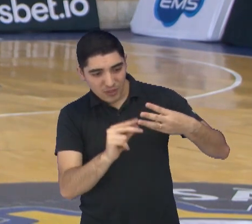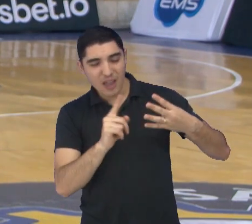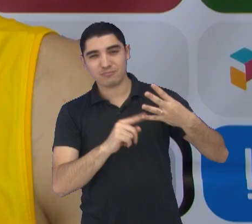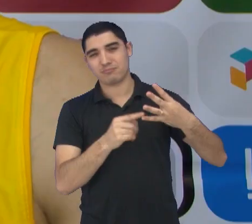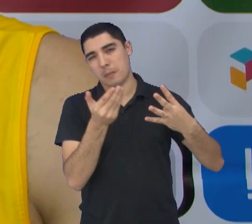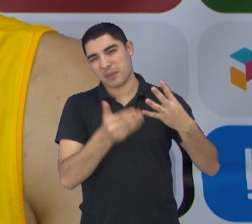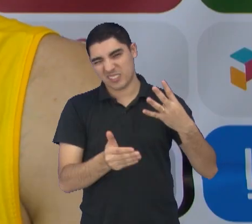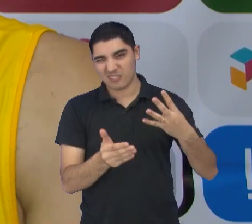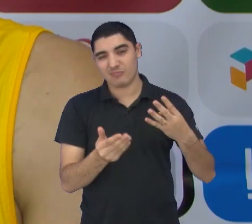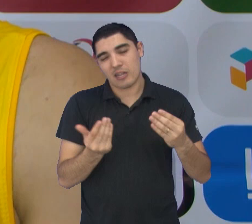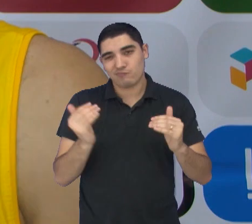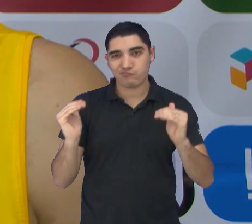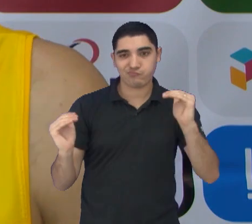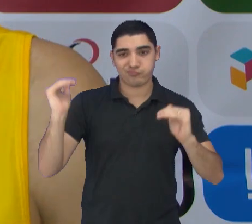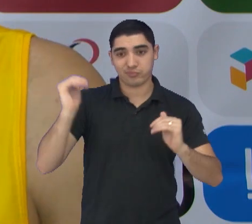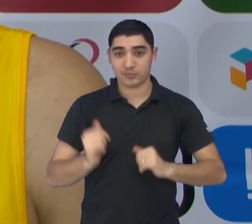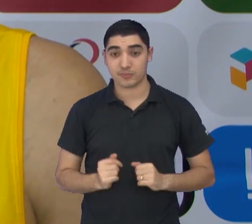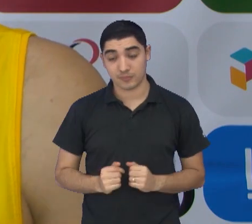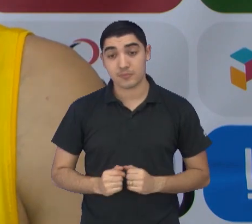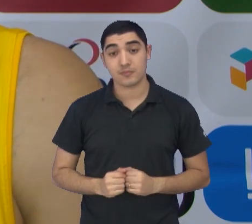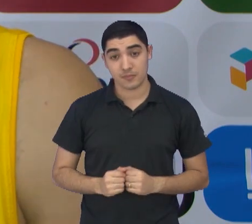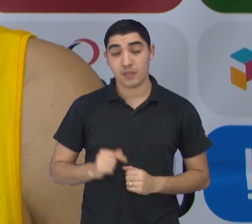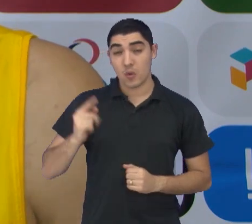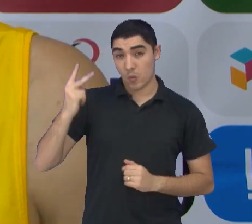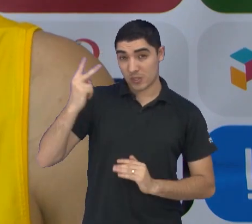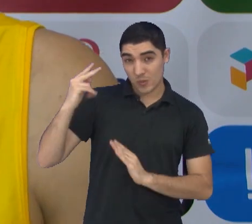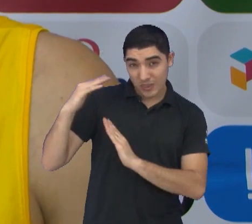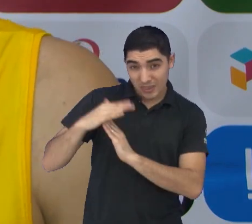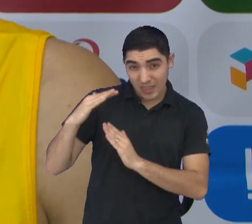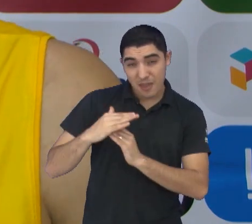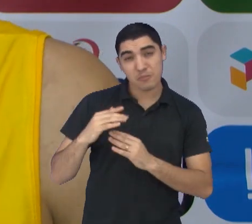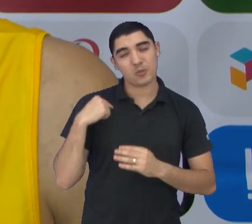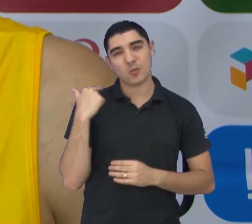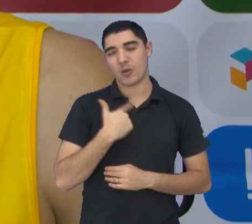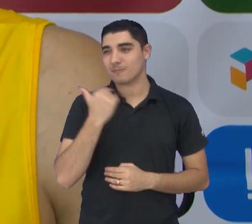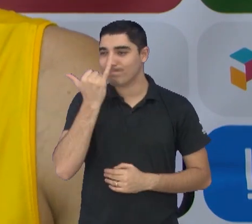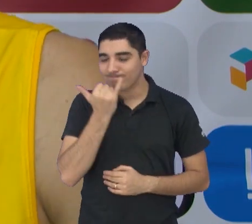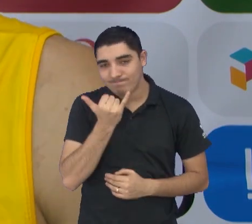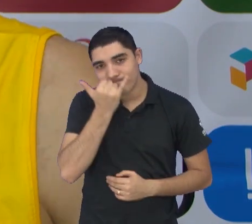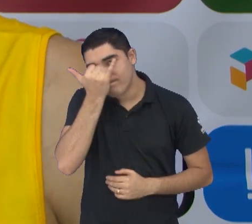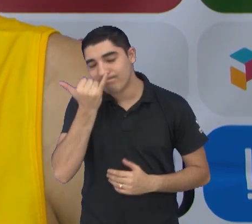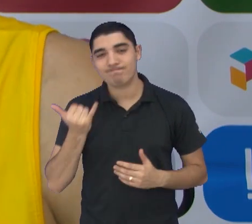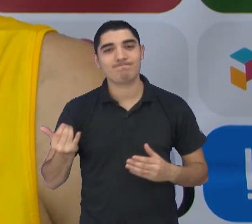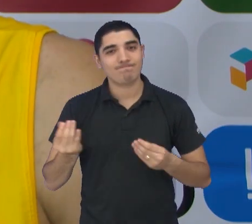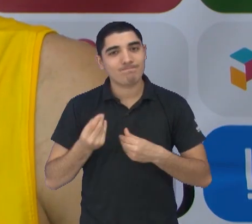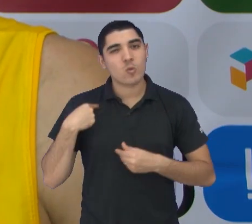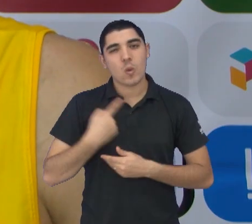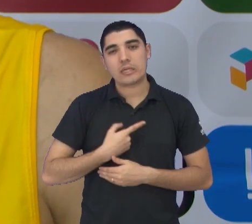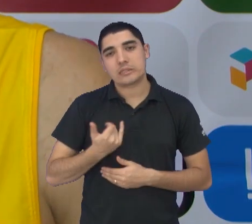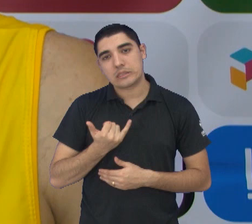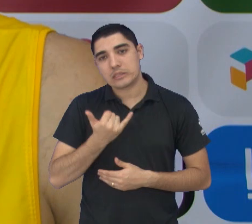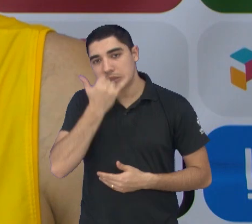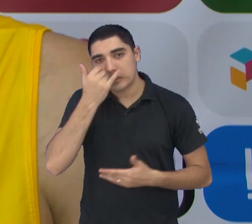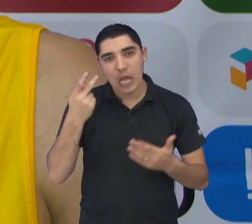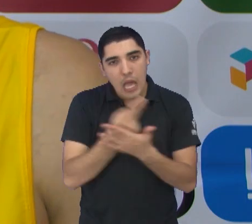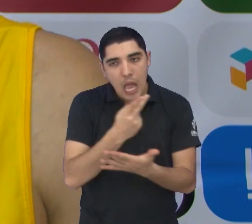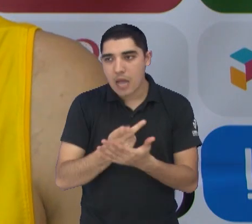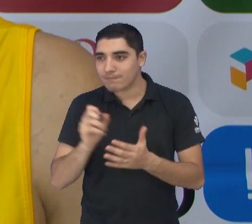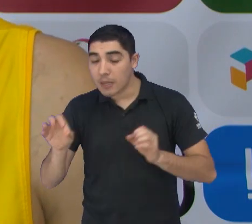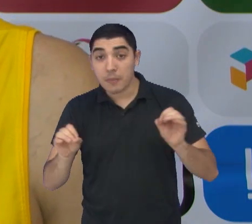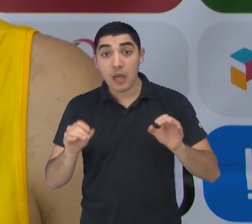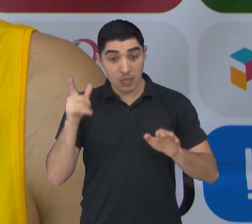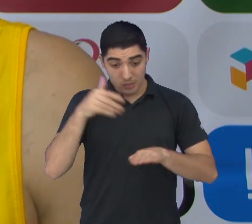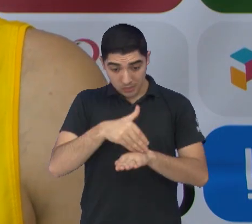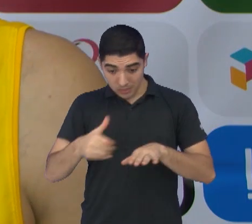resultado. Acabou que no segundo quarto foi muito doloroso para nós. A gente foi muito tomada de decisões erradas. A gente defendeu bem,